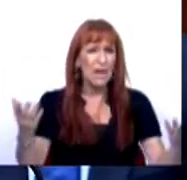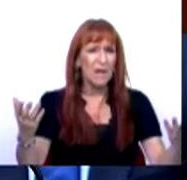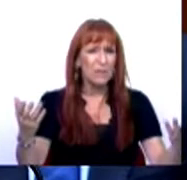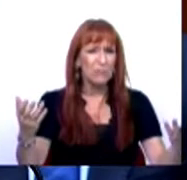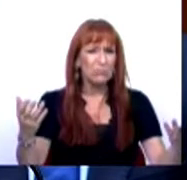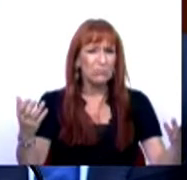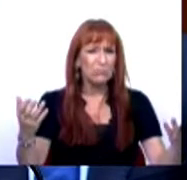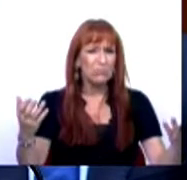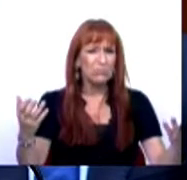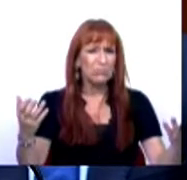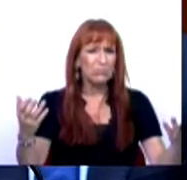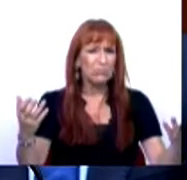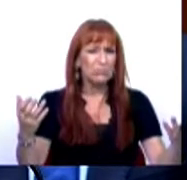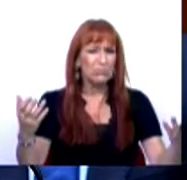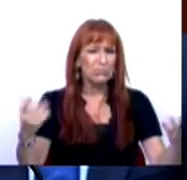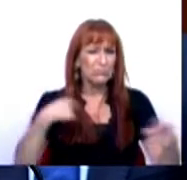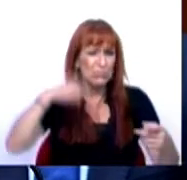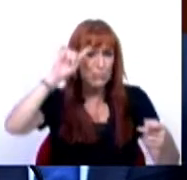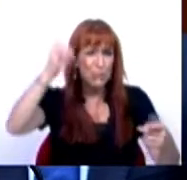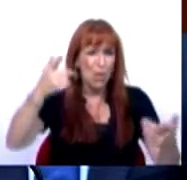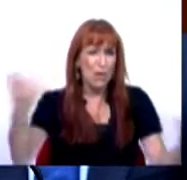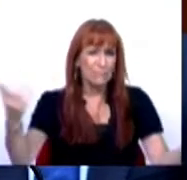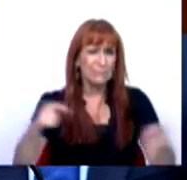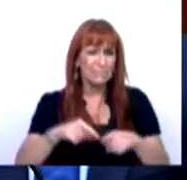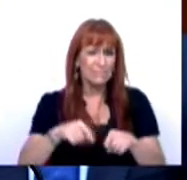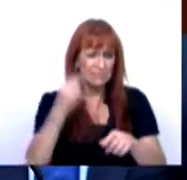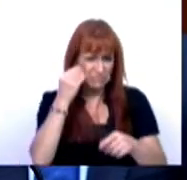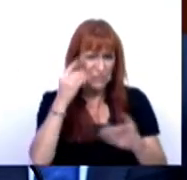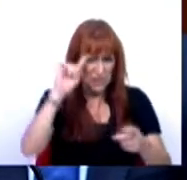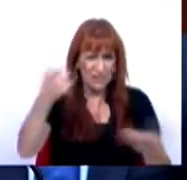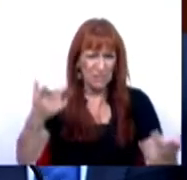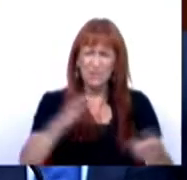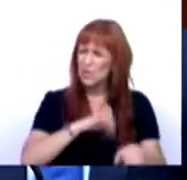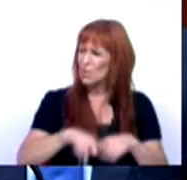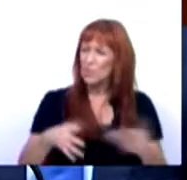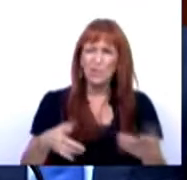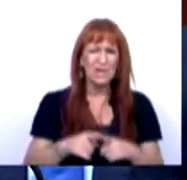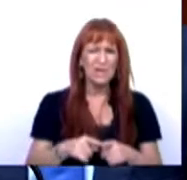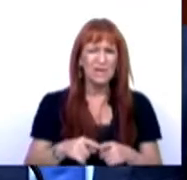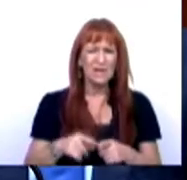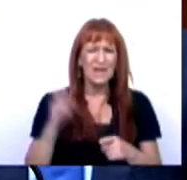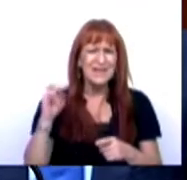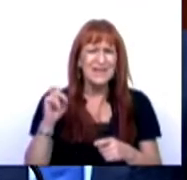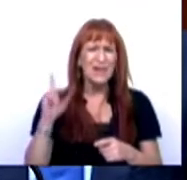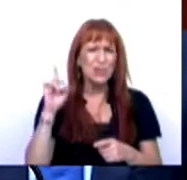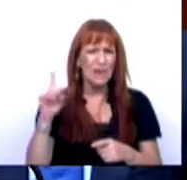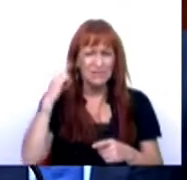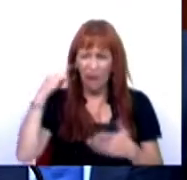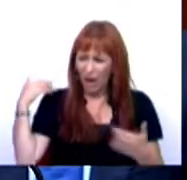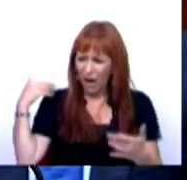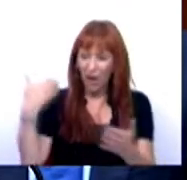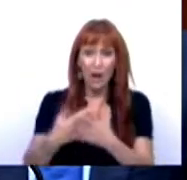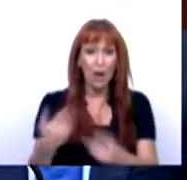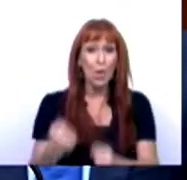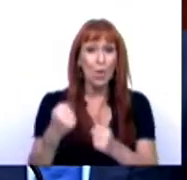que já sabíamos que isto iria ser assim. Sr. Deputado, passados tivemos 6 anos em que